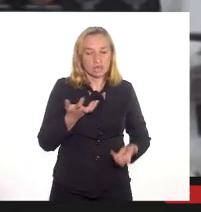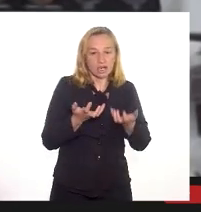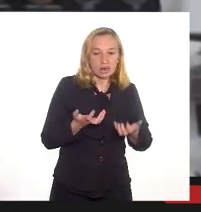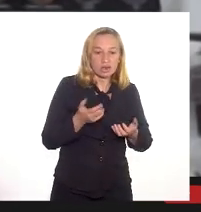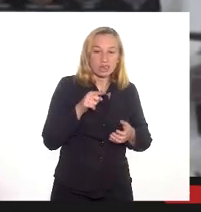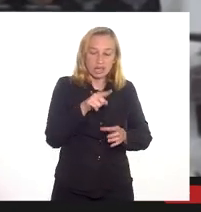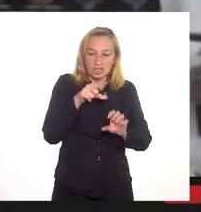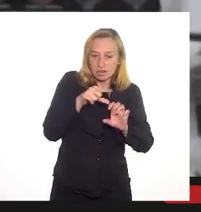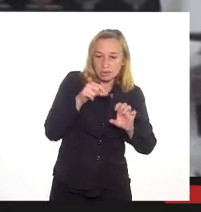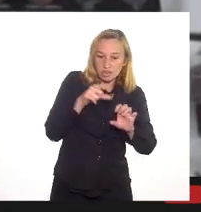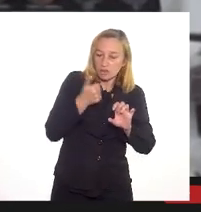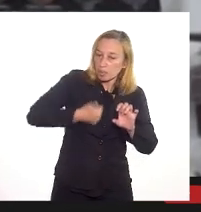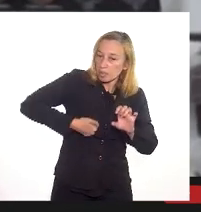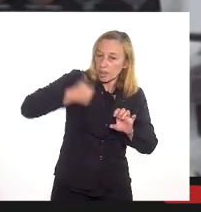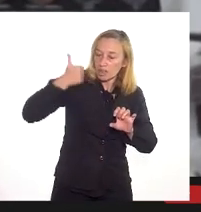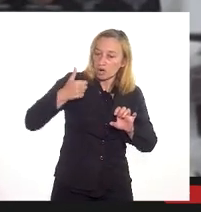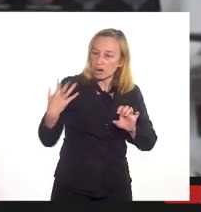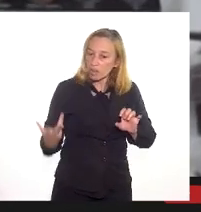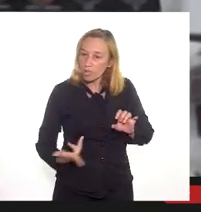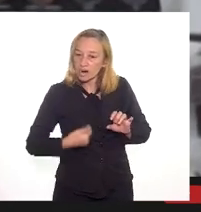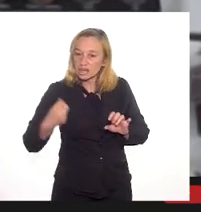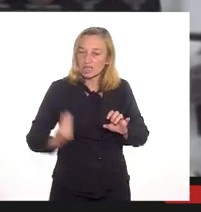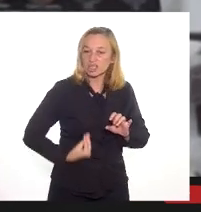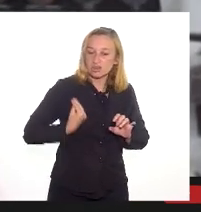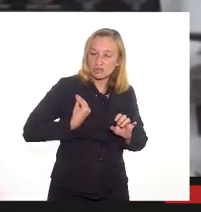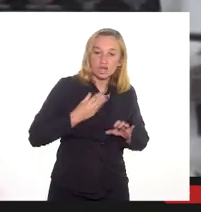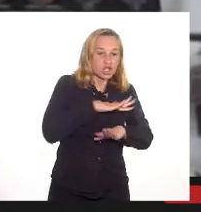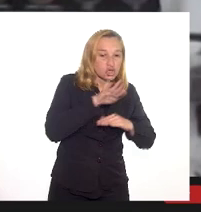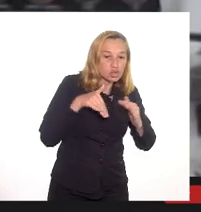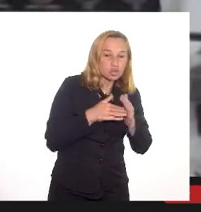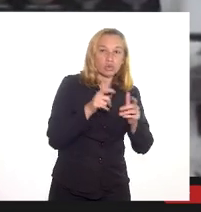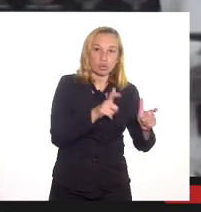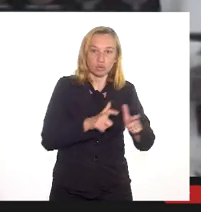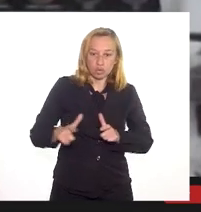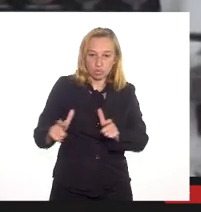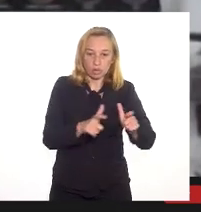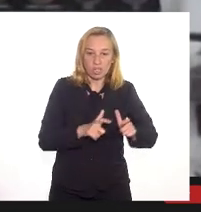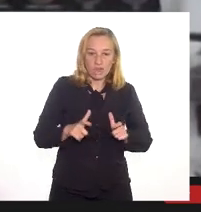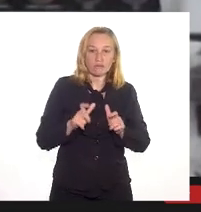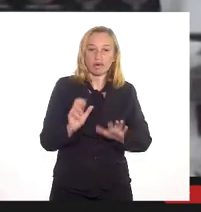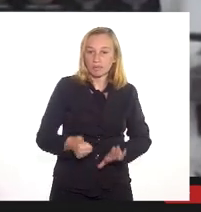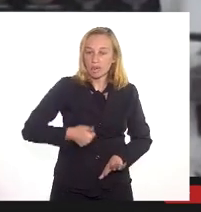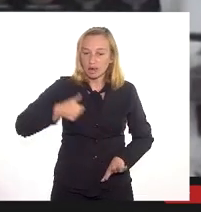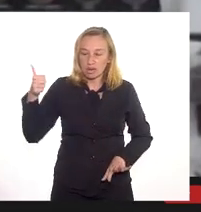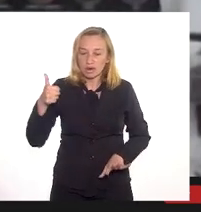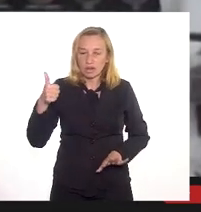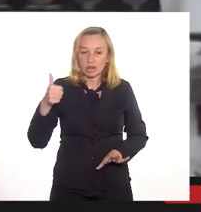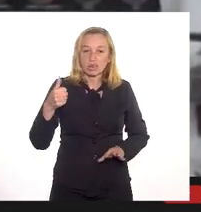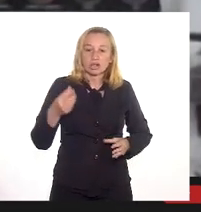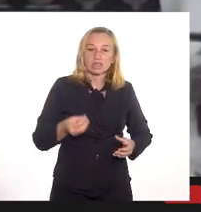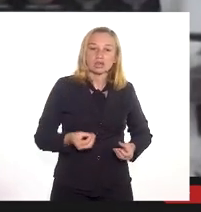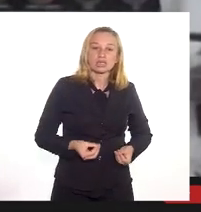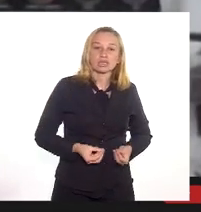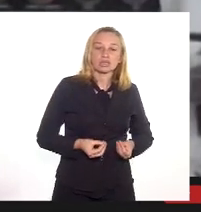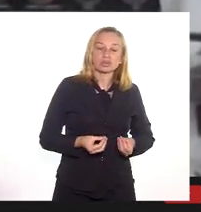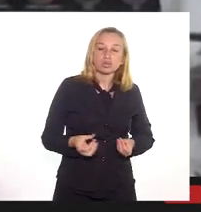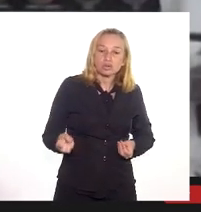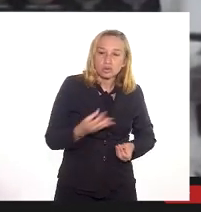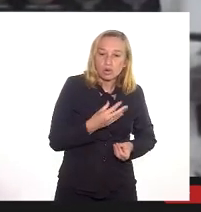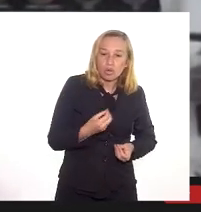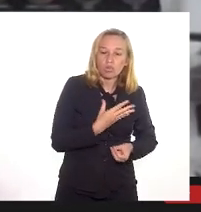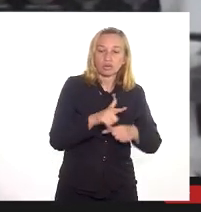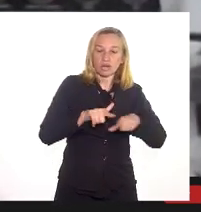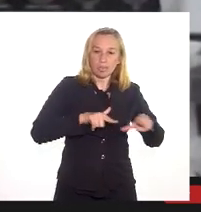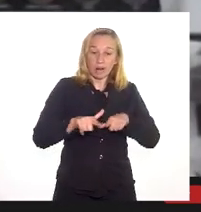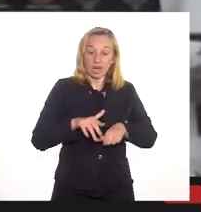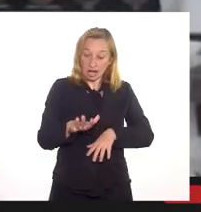empreendimento melhore a qualidade de vida de todo o entorno. A gente vai melhorar gerando emprego, porque aquela região tem